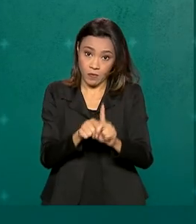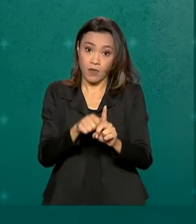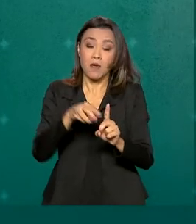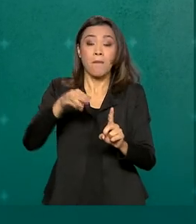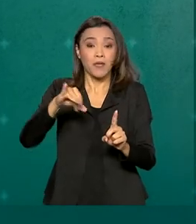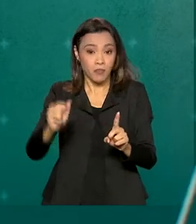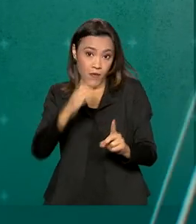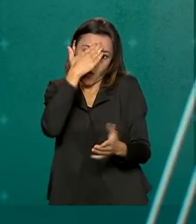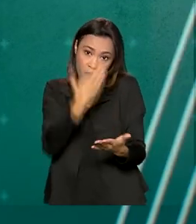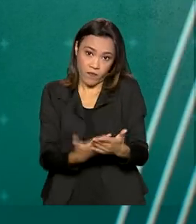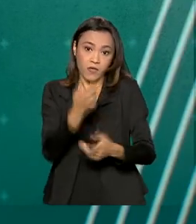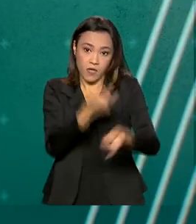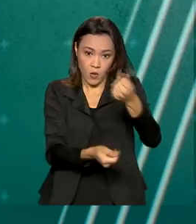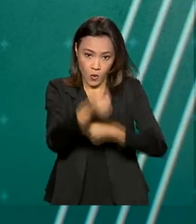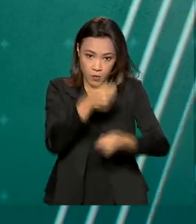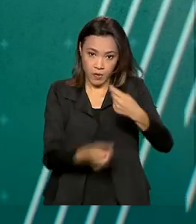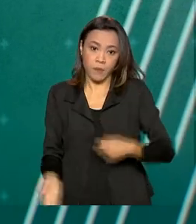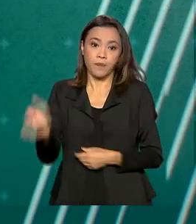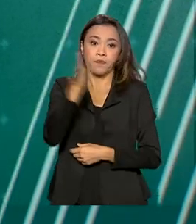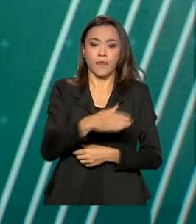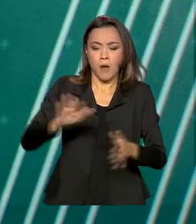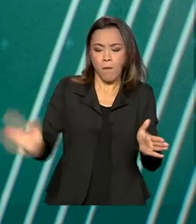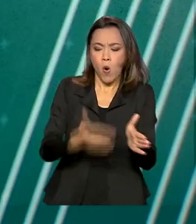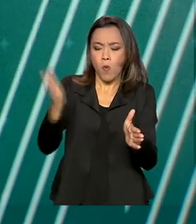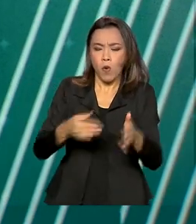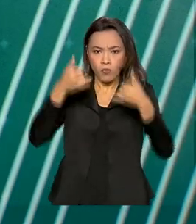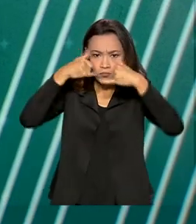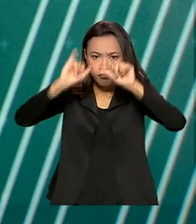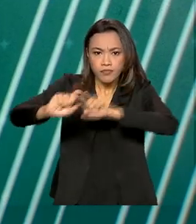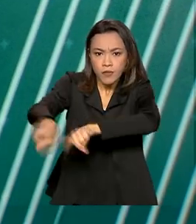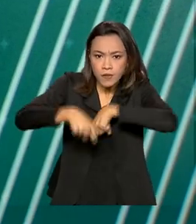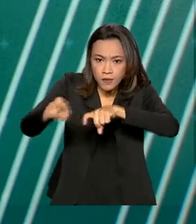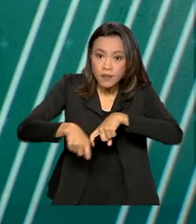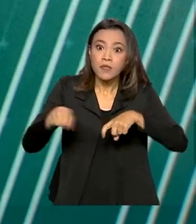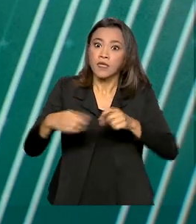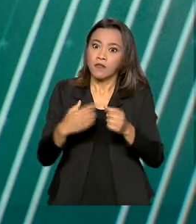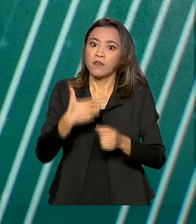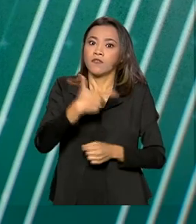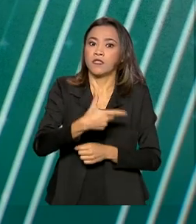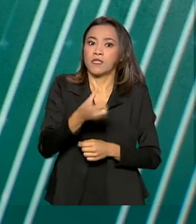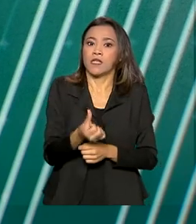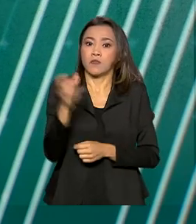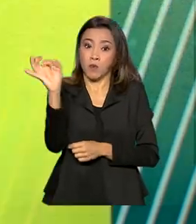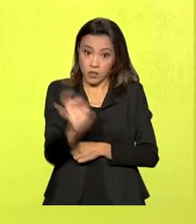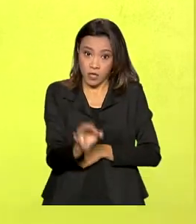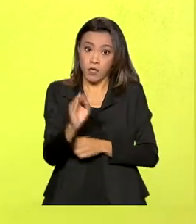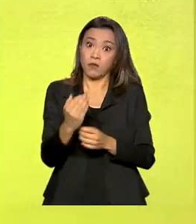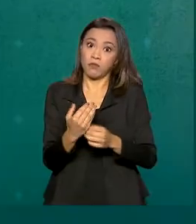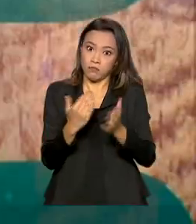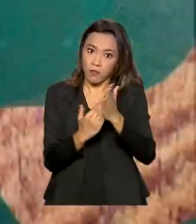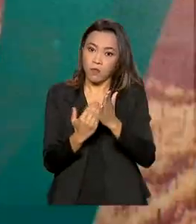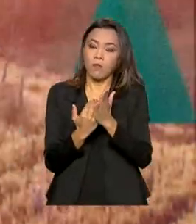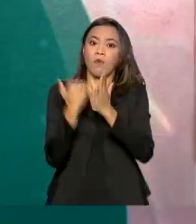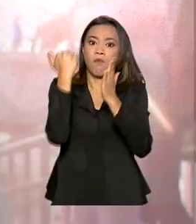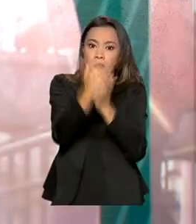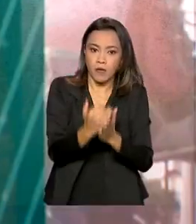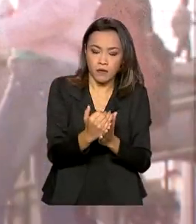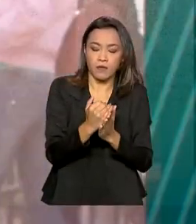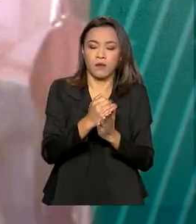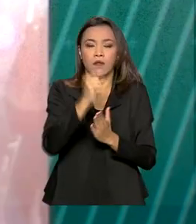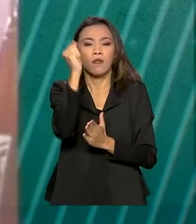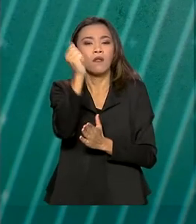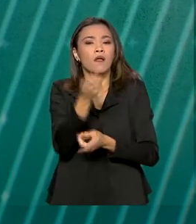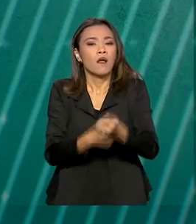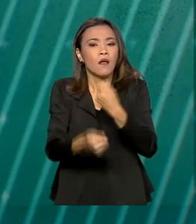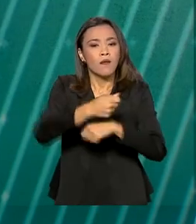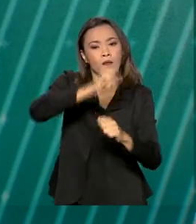A produção agropecuária representou mais de 26% do total produzido pela economia brasileira em 2020. Para reunir